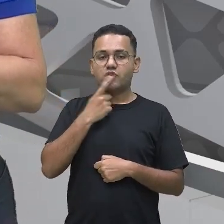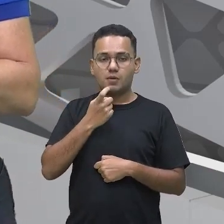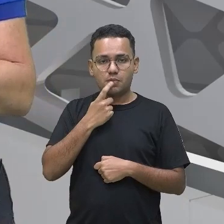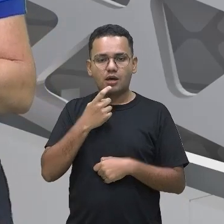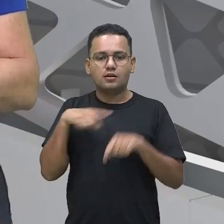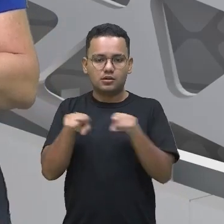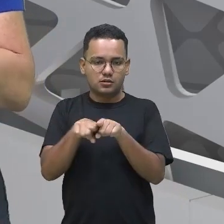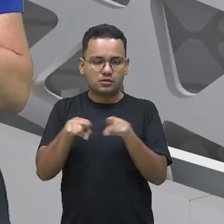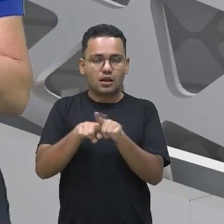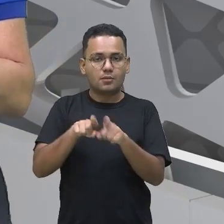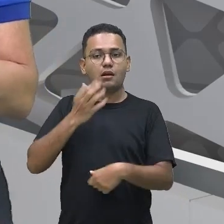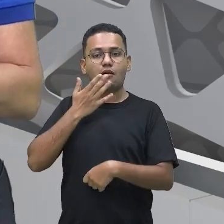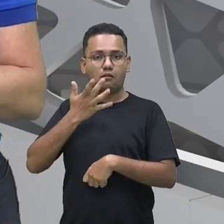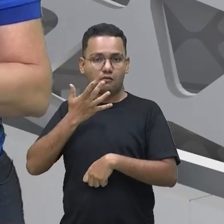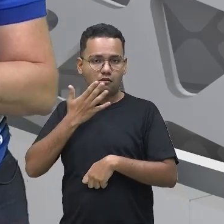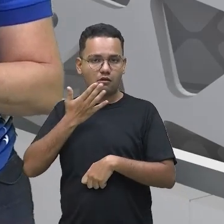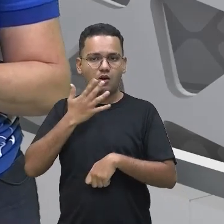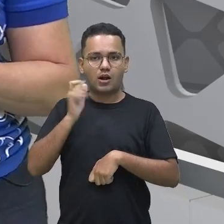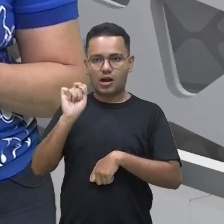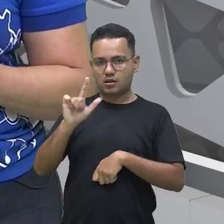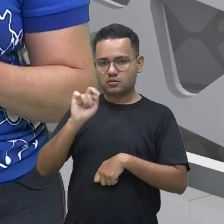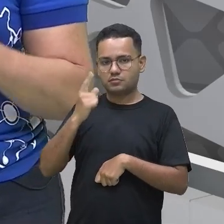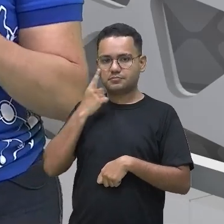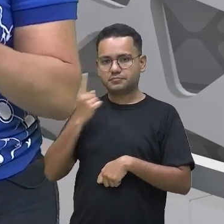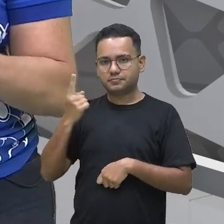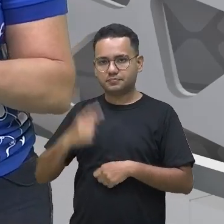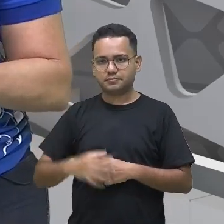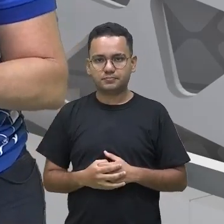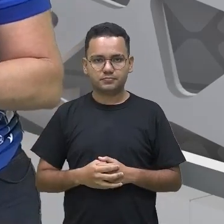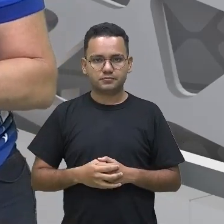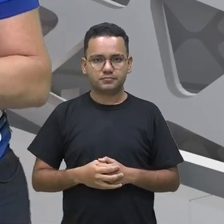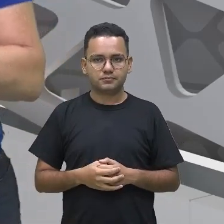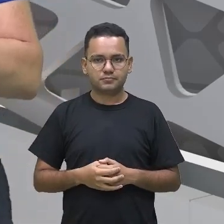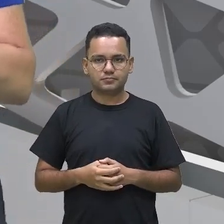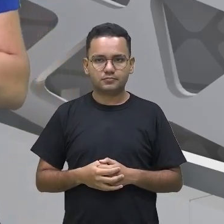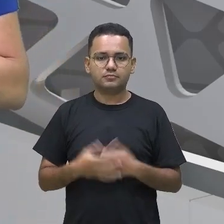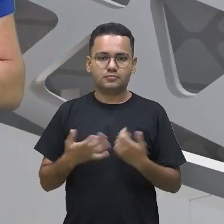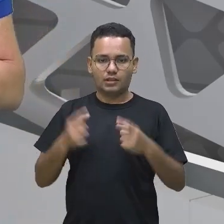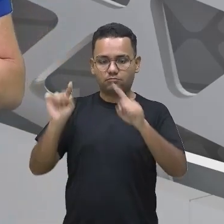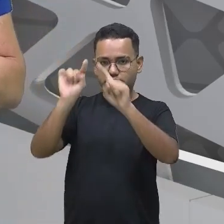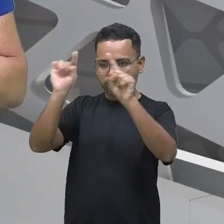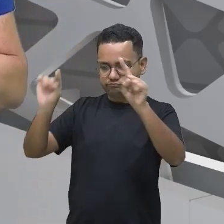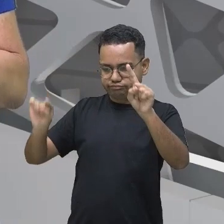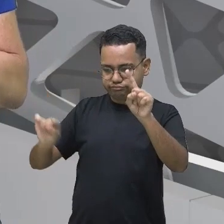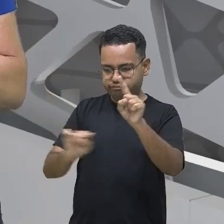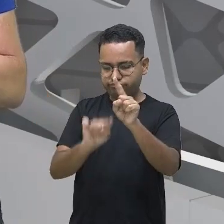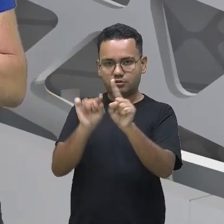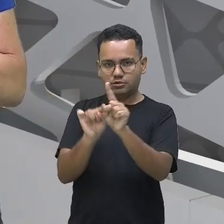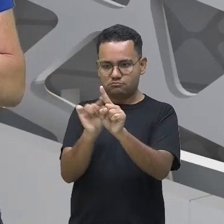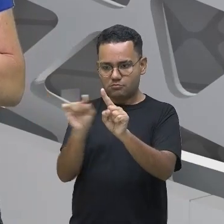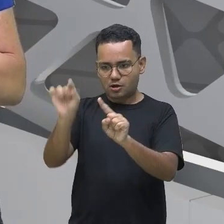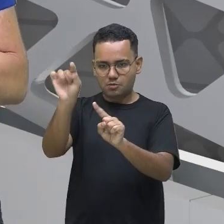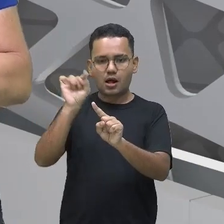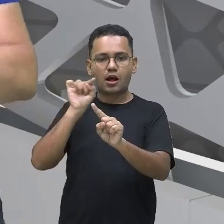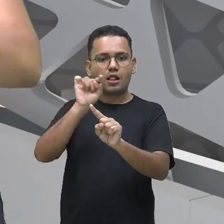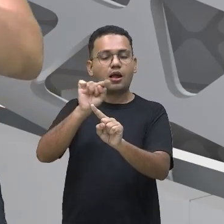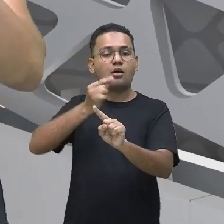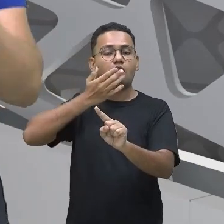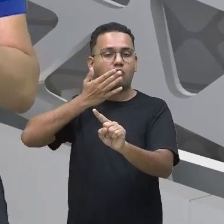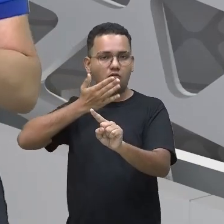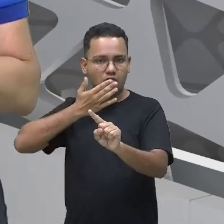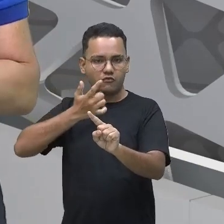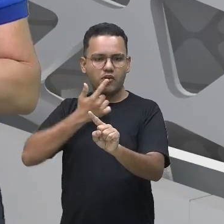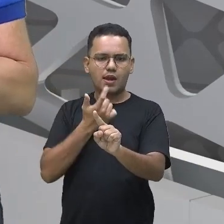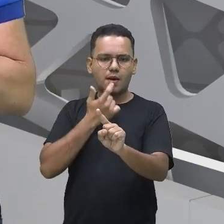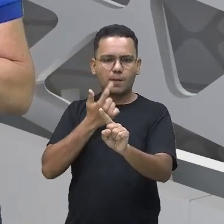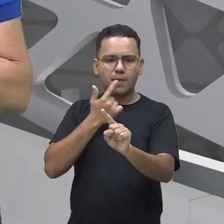o campo azul. A vermelha neste caso significa urbano e o azul rural. É só